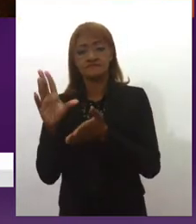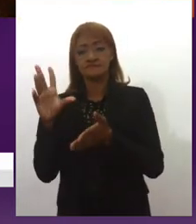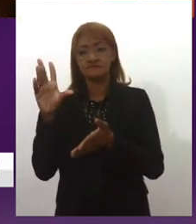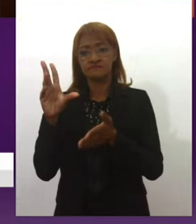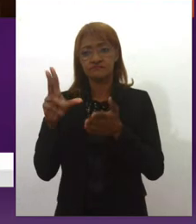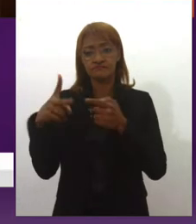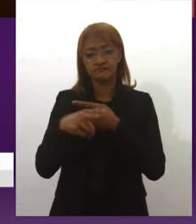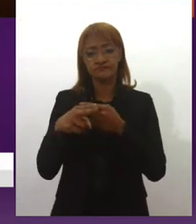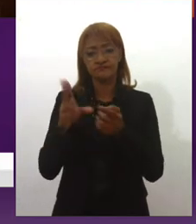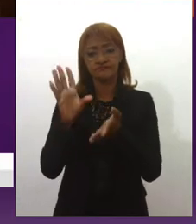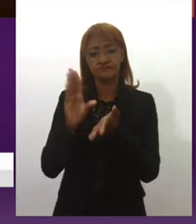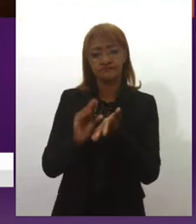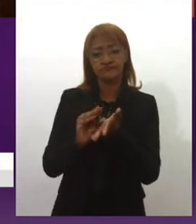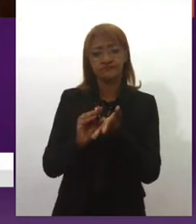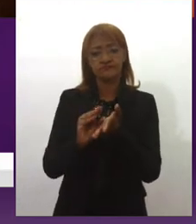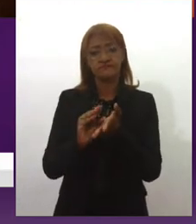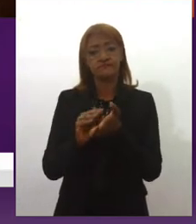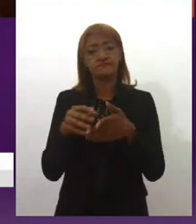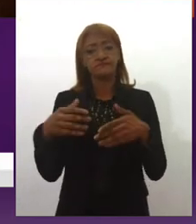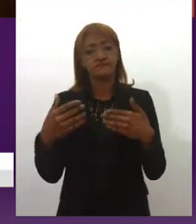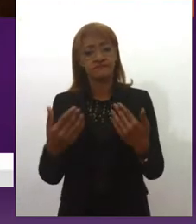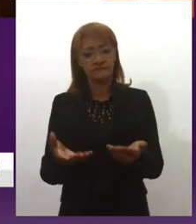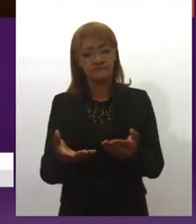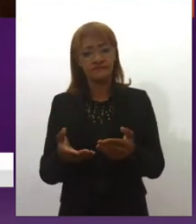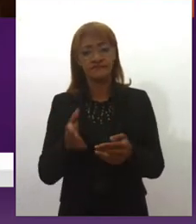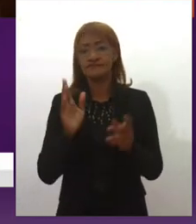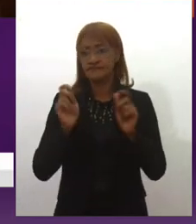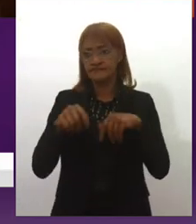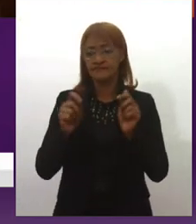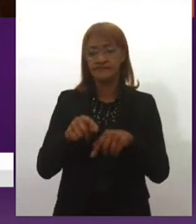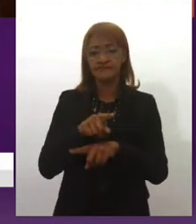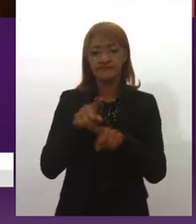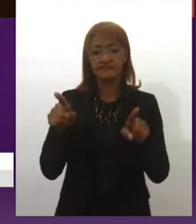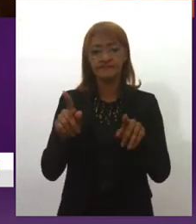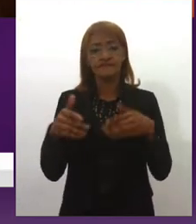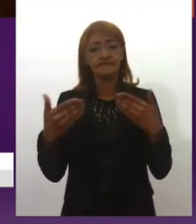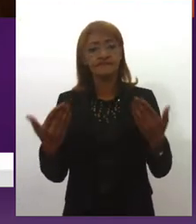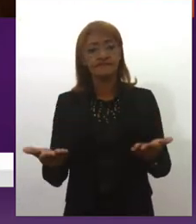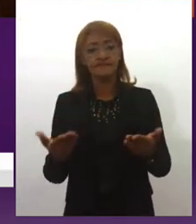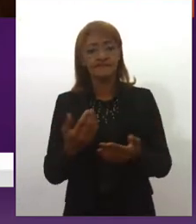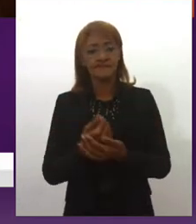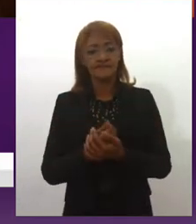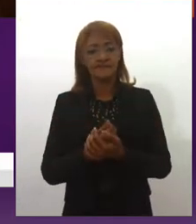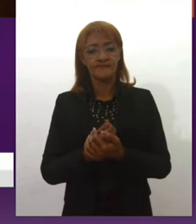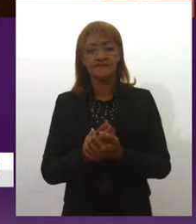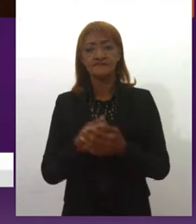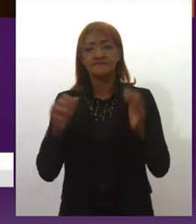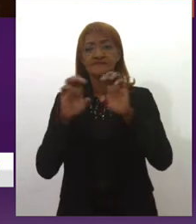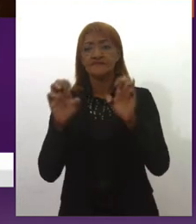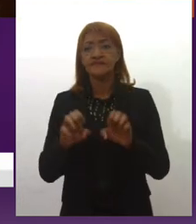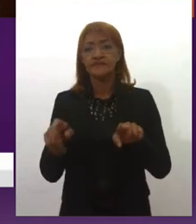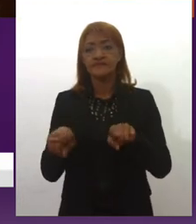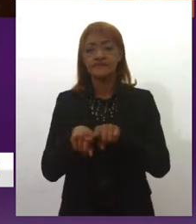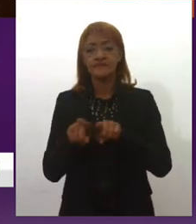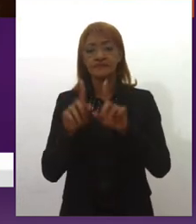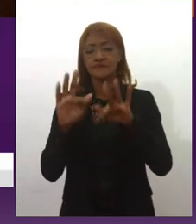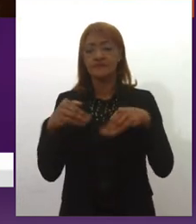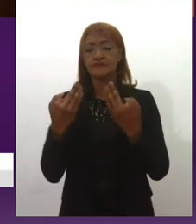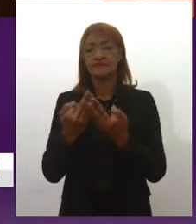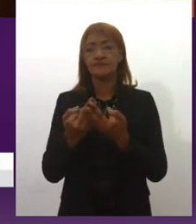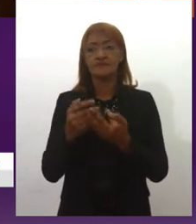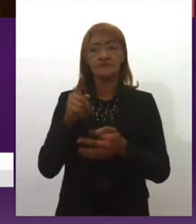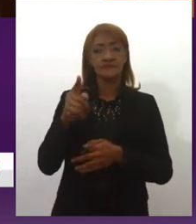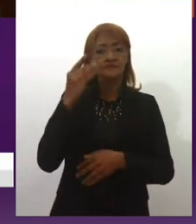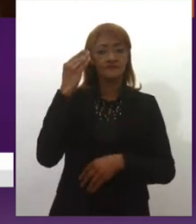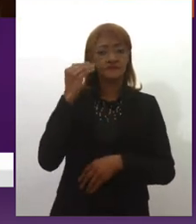avançar pelo ensino, que eu acho que é uma das cortes, né, então, mexe também na estrutura familiar, porque você também não tem